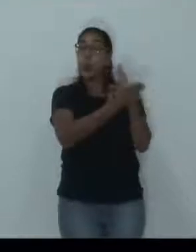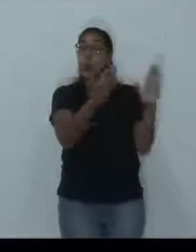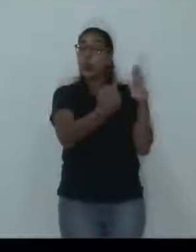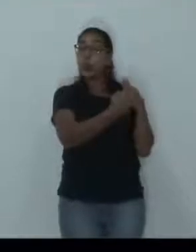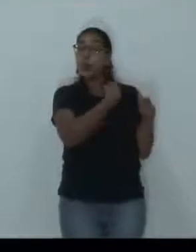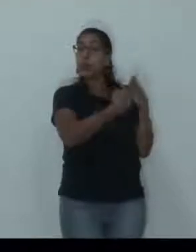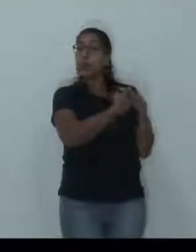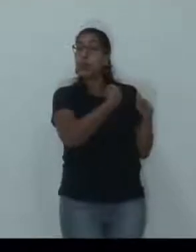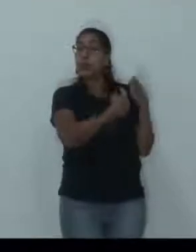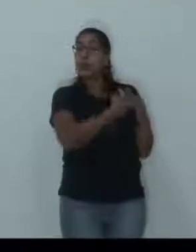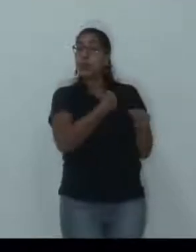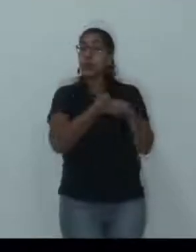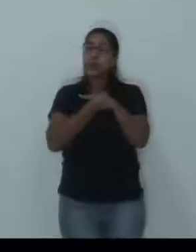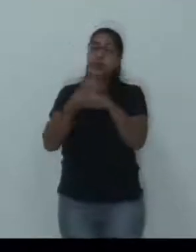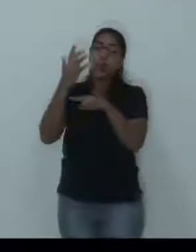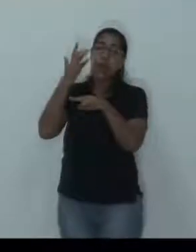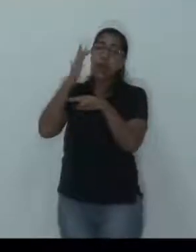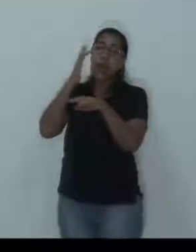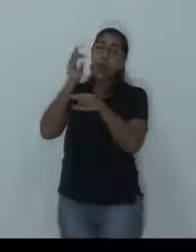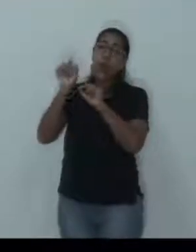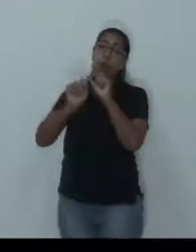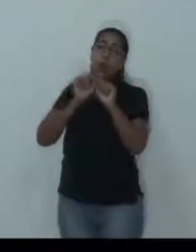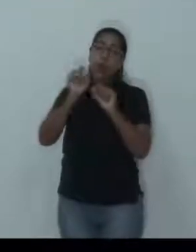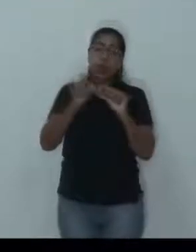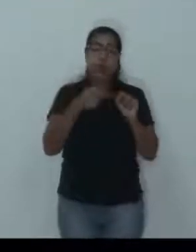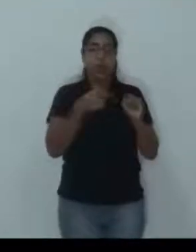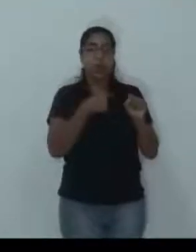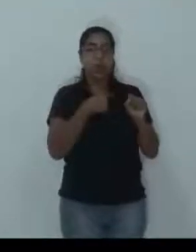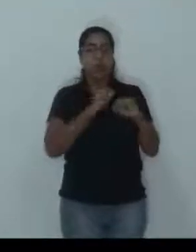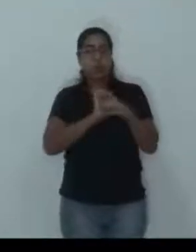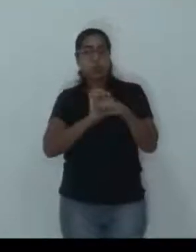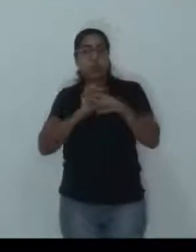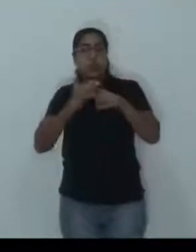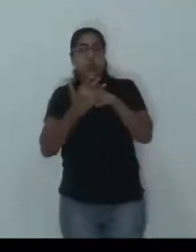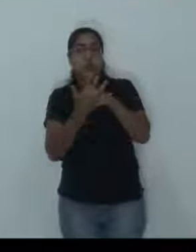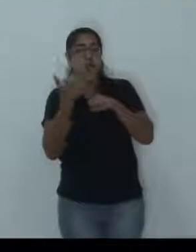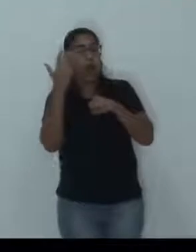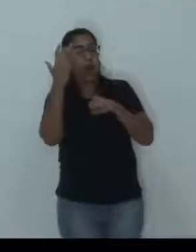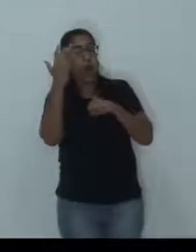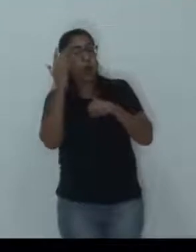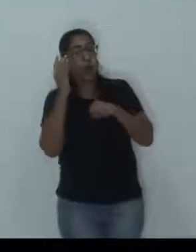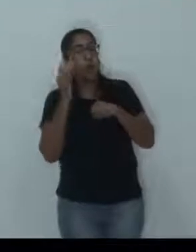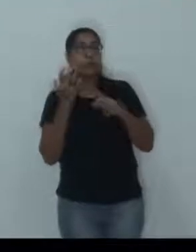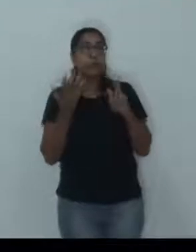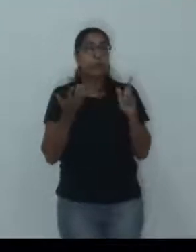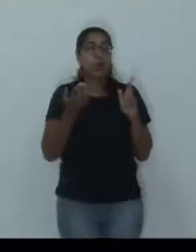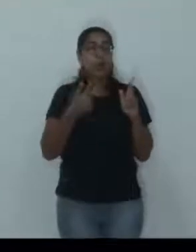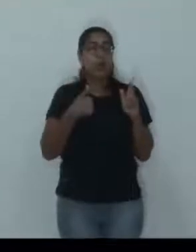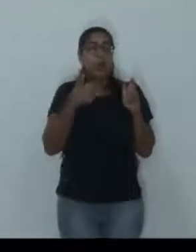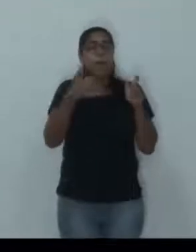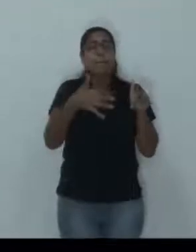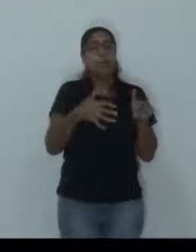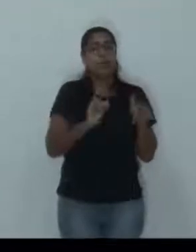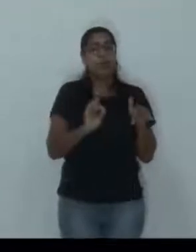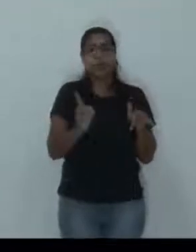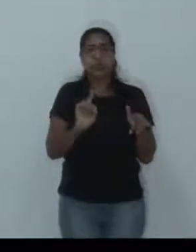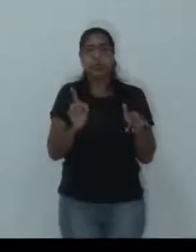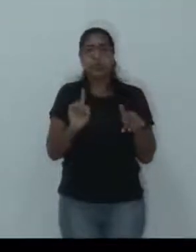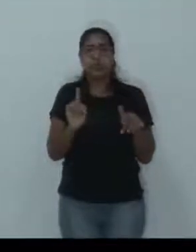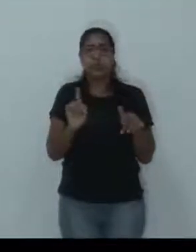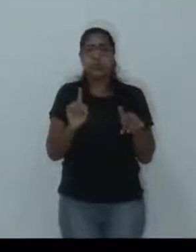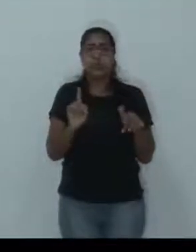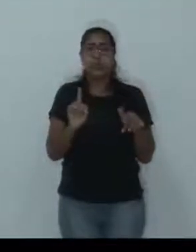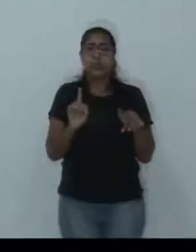o meu posicionamento é referente ao coronavírus, por que eu não me posicionei? Não, sim, eu me posicionei sim,